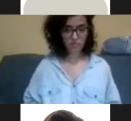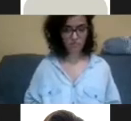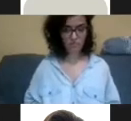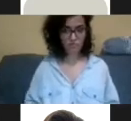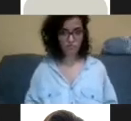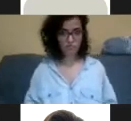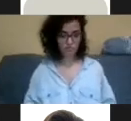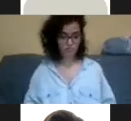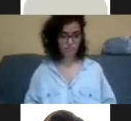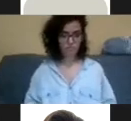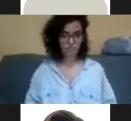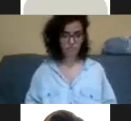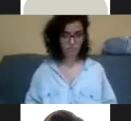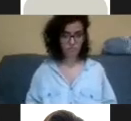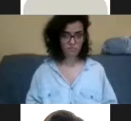Oi.